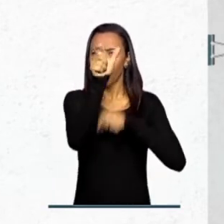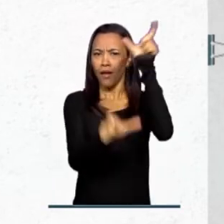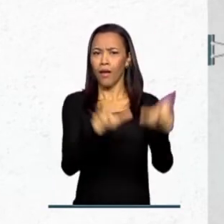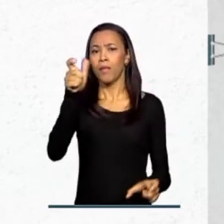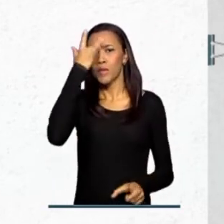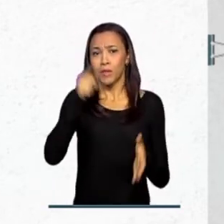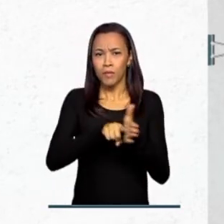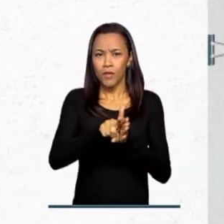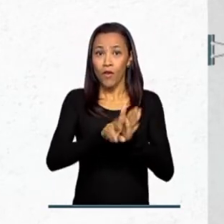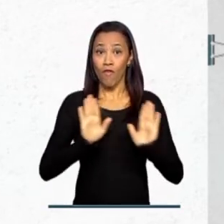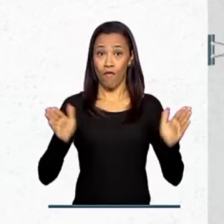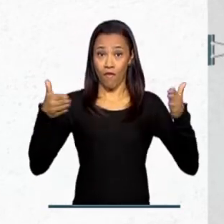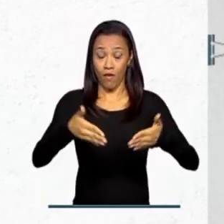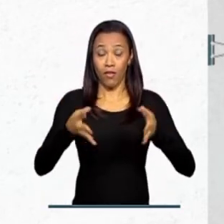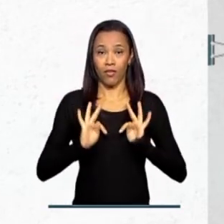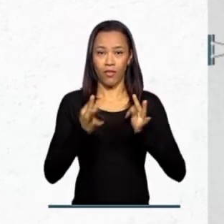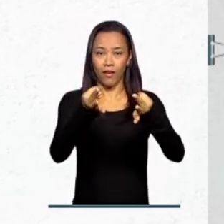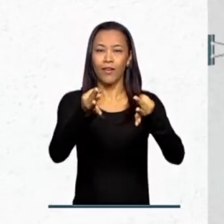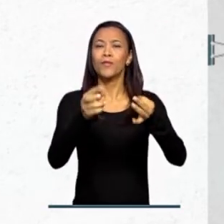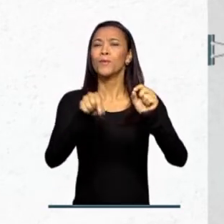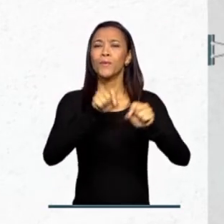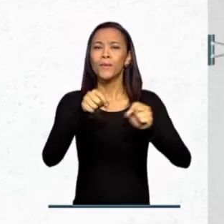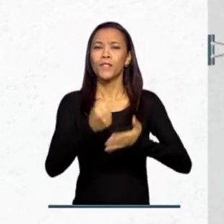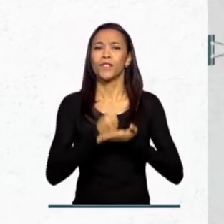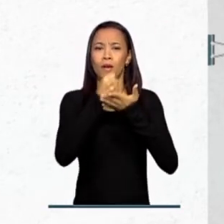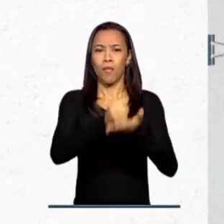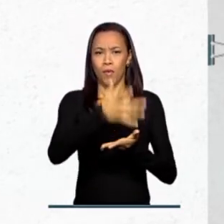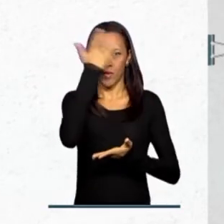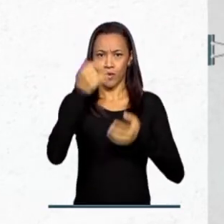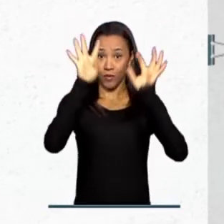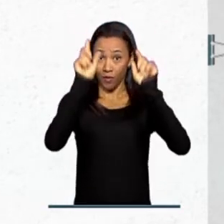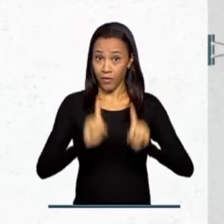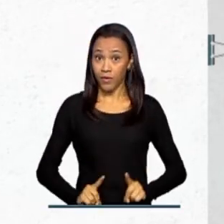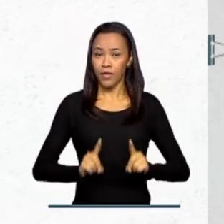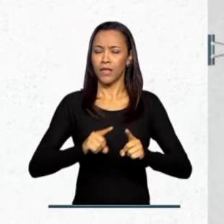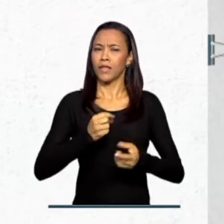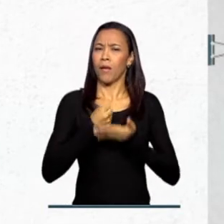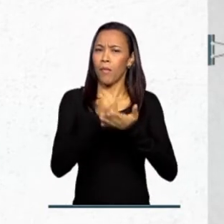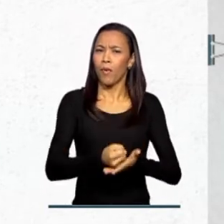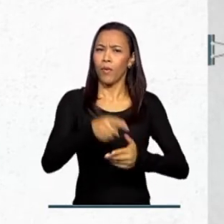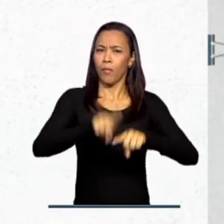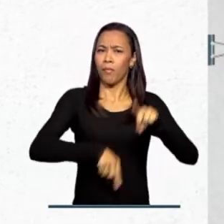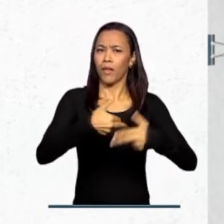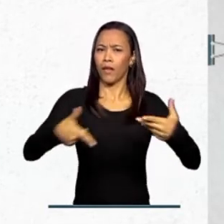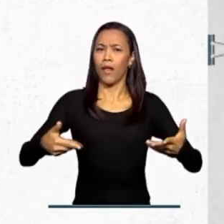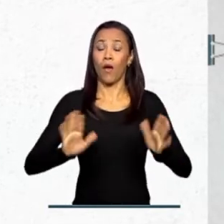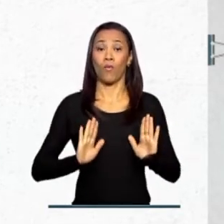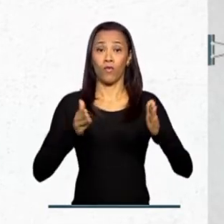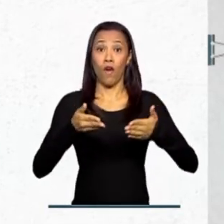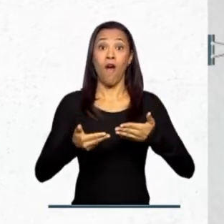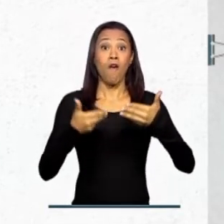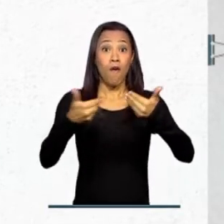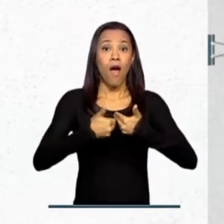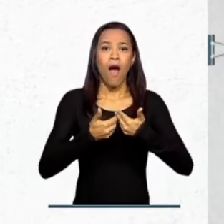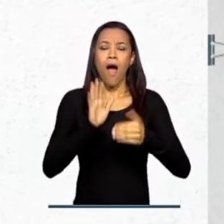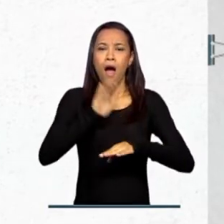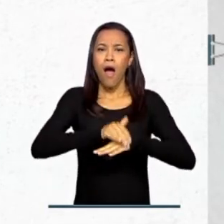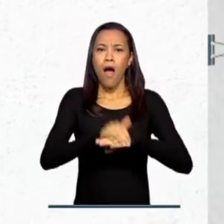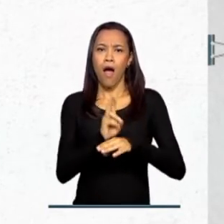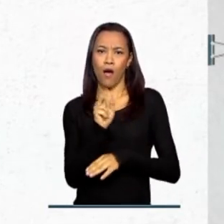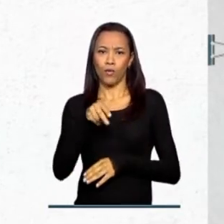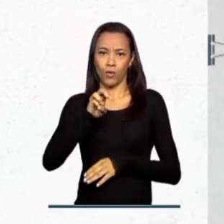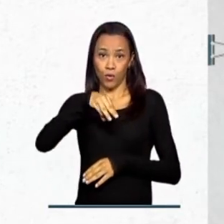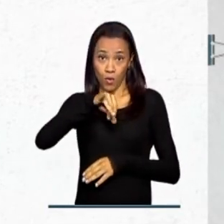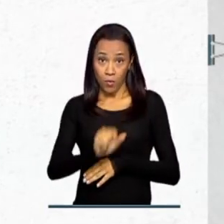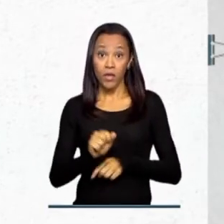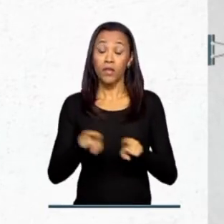assistiva, que inclui produtos, recursos e serviços voltados para autonomia, qualidade de vida e inclusão social